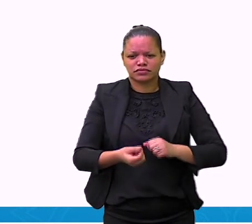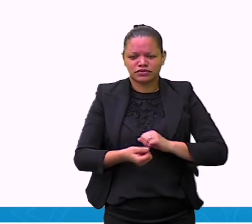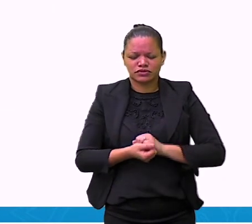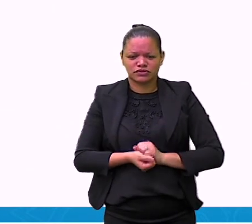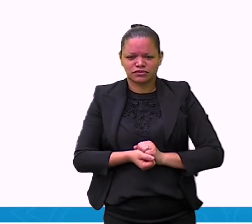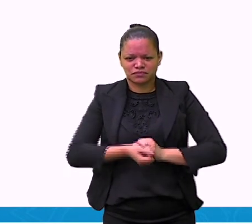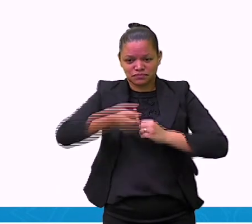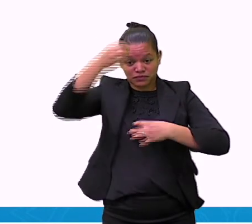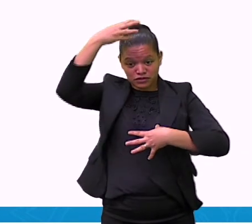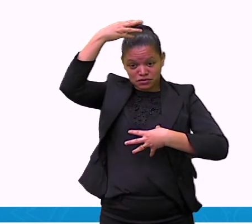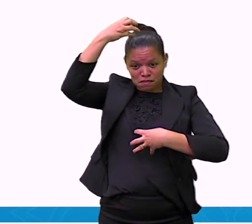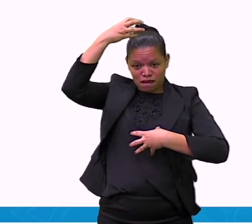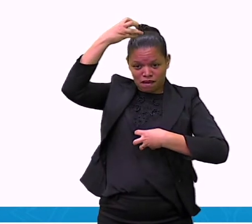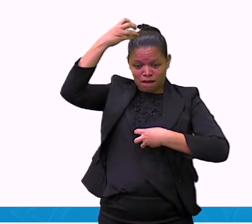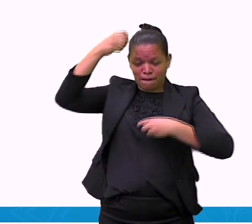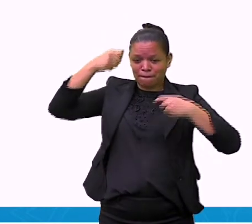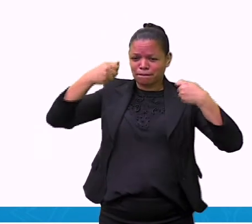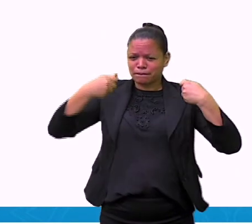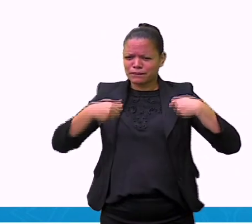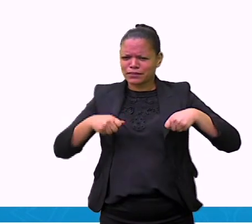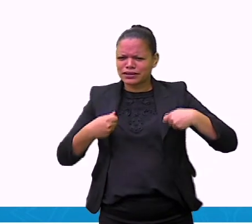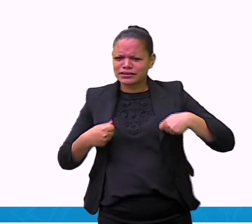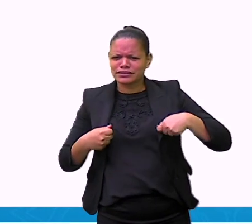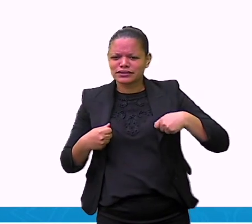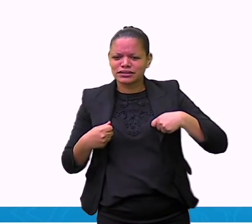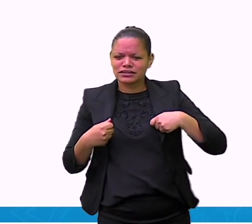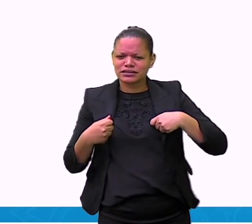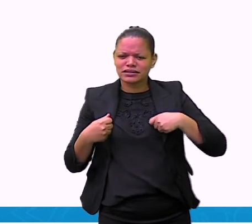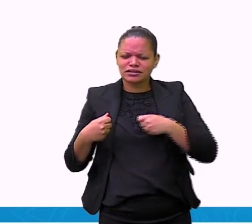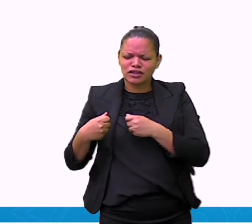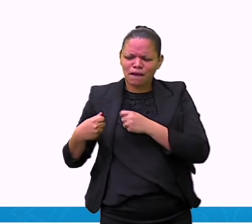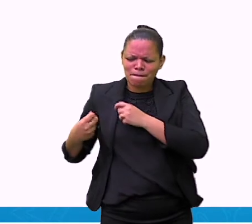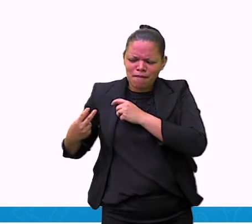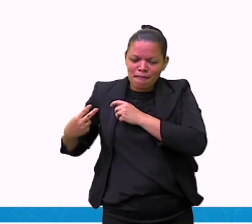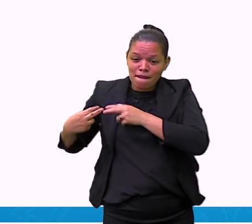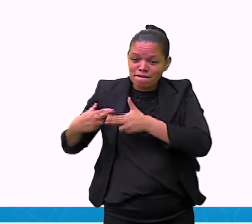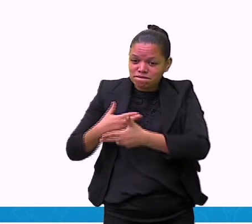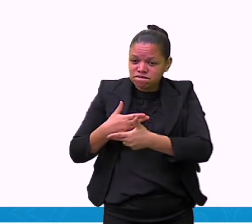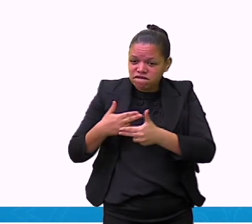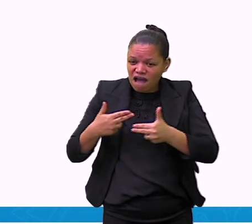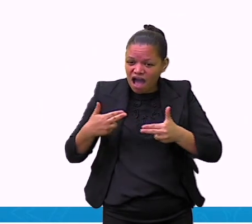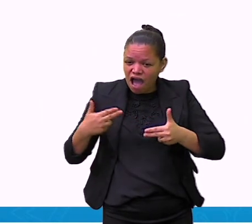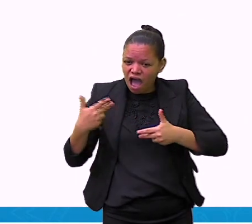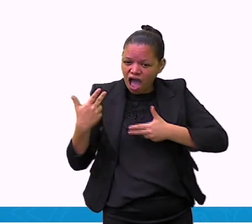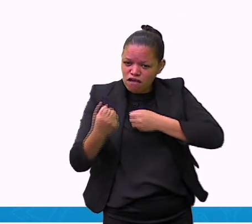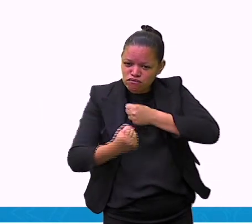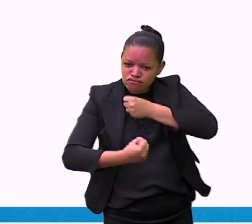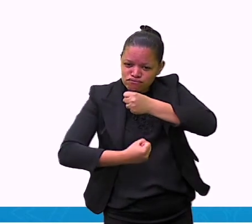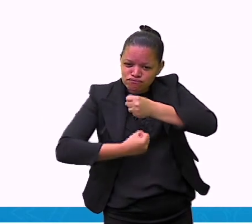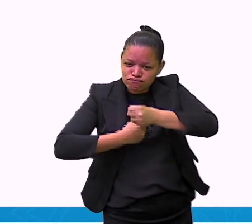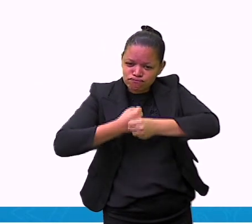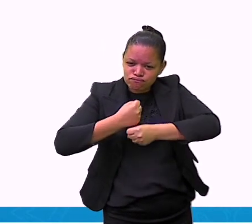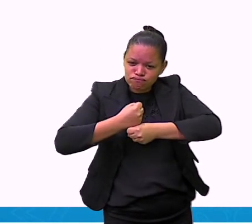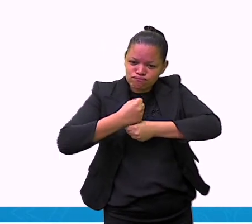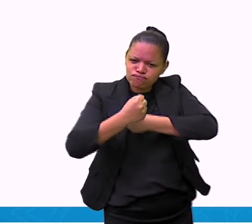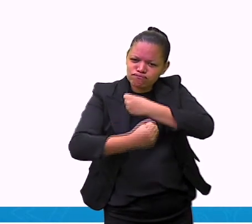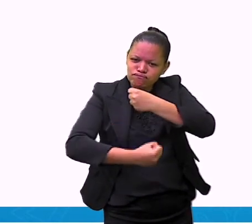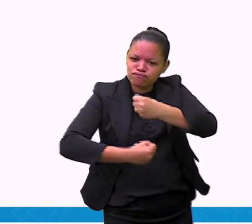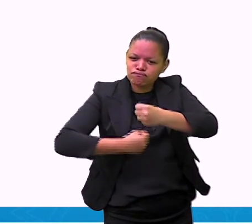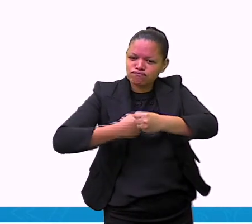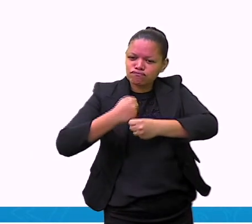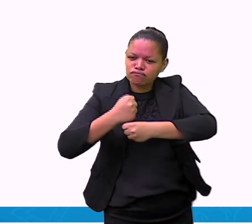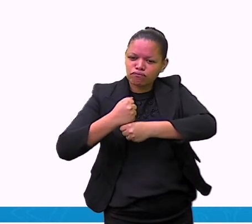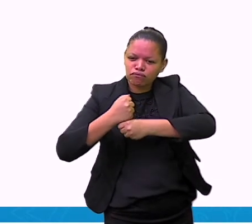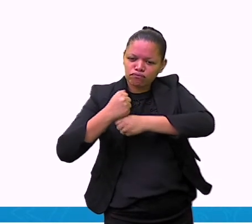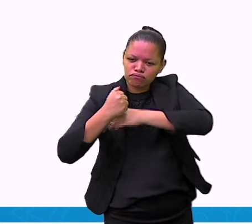macaco precisa de anos para se desenvolver em contato com os pais e com